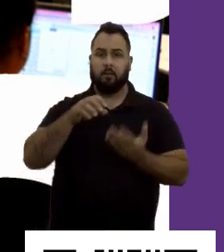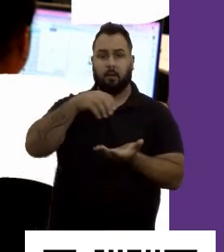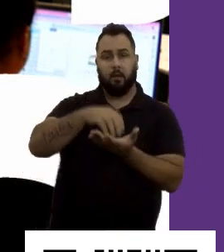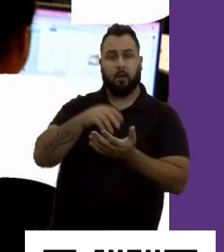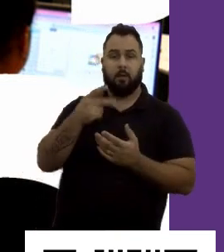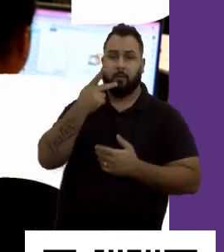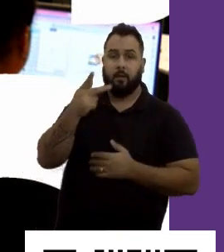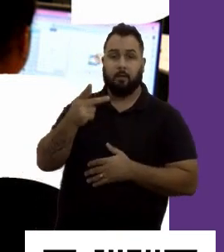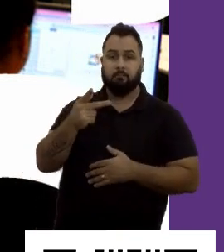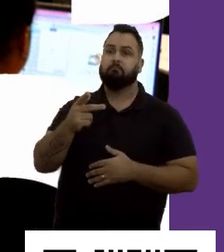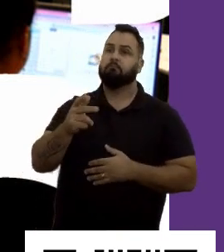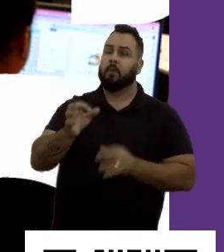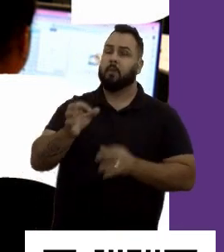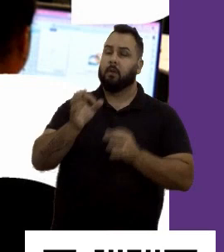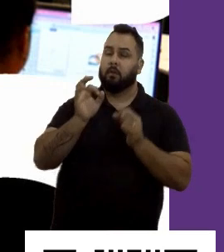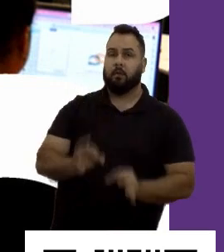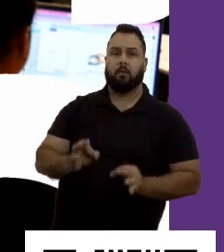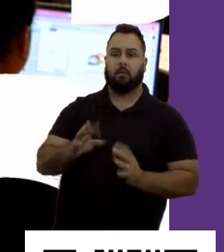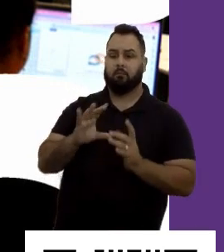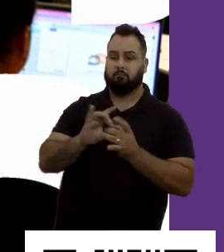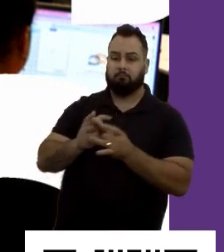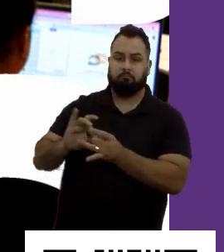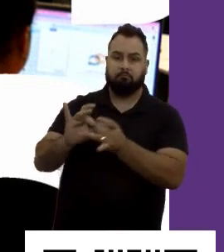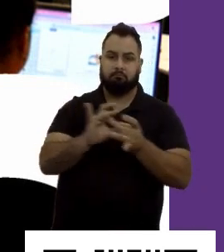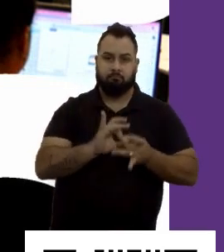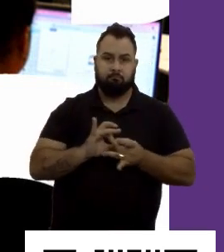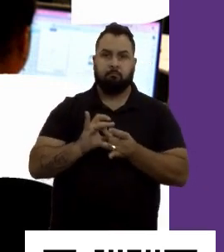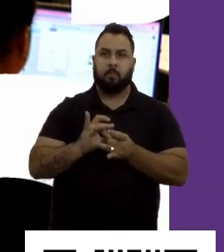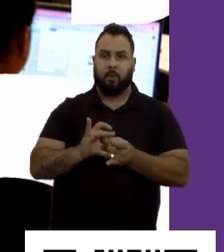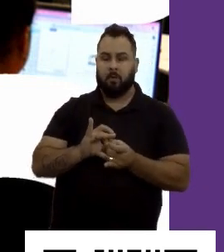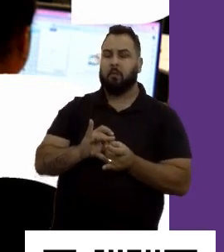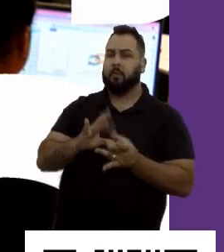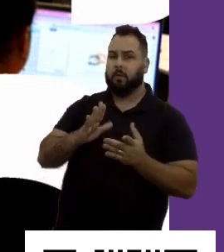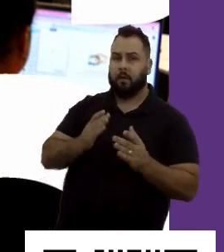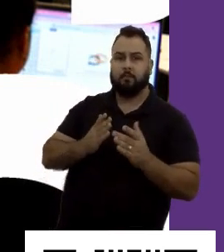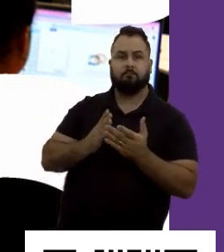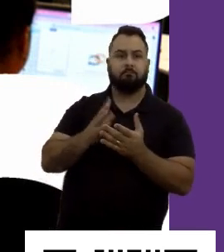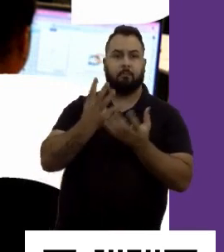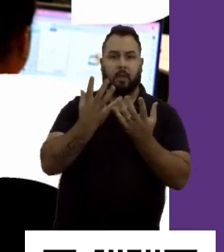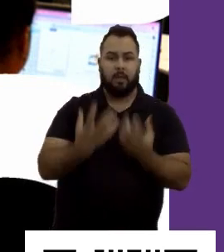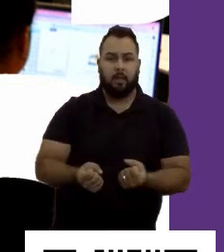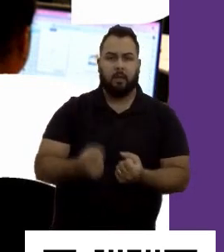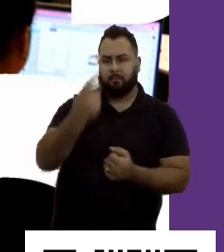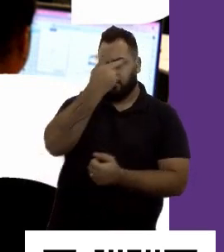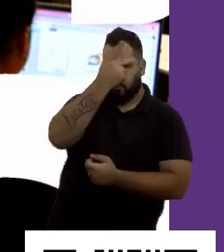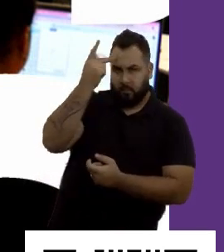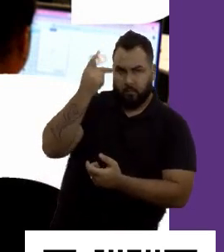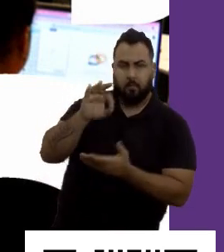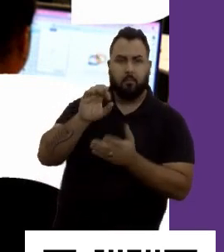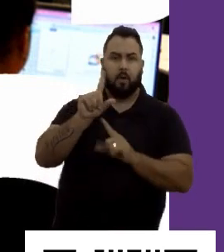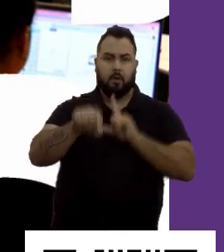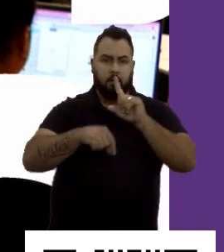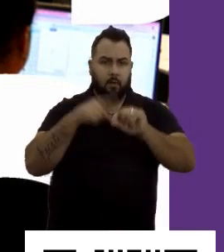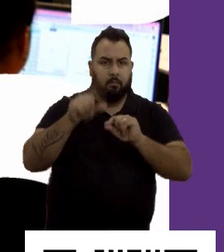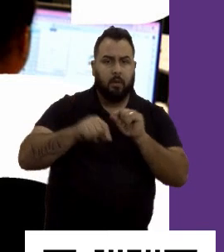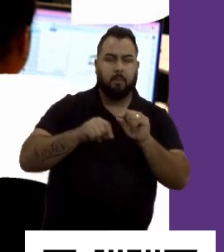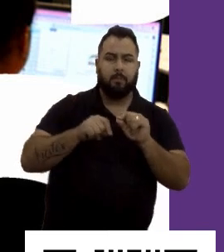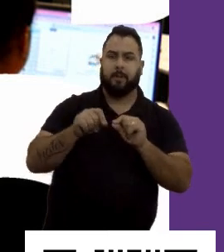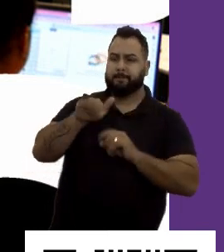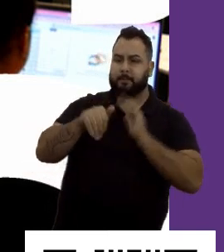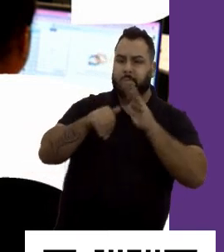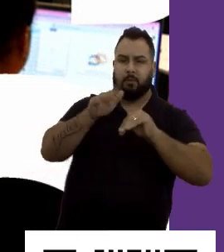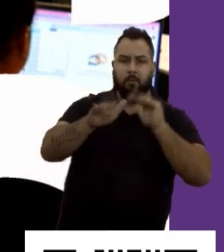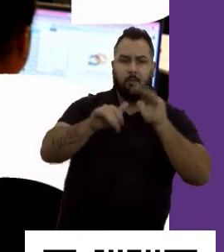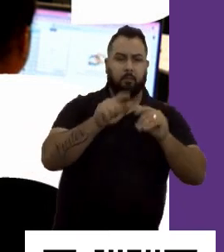né, porque, lógico, estão conectados, né, com admitir as pessoas, o processo de recrutamento e seleção, com orientar,